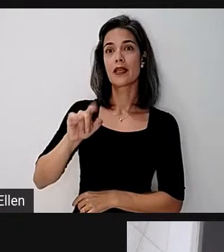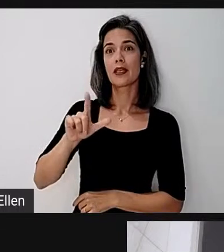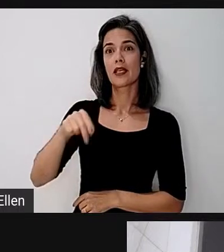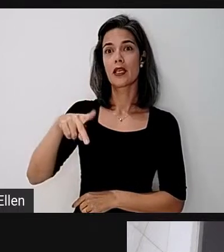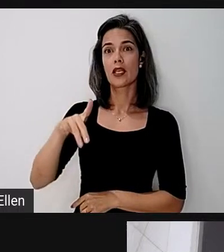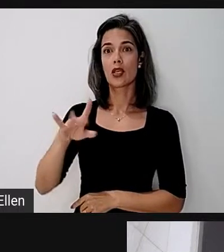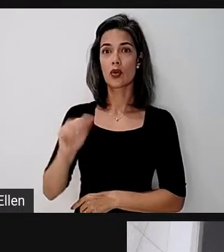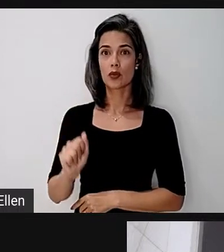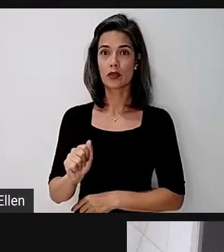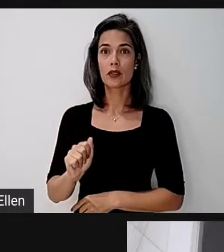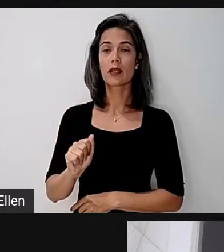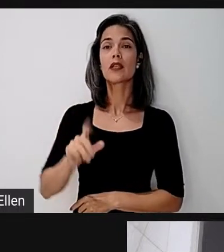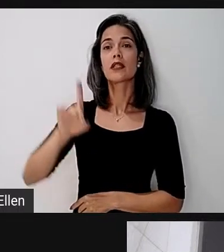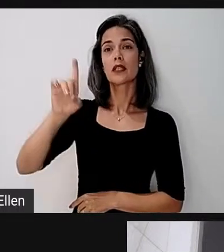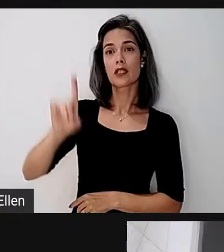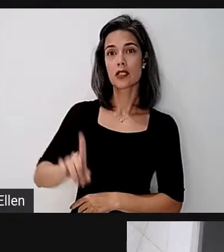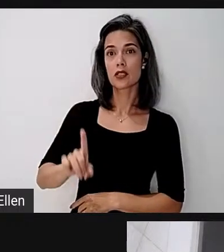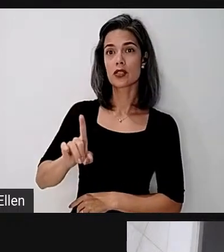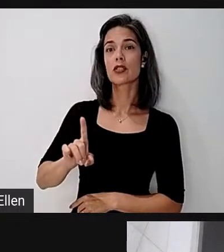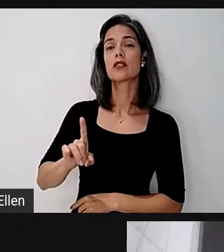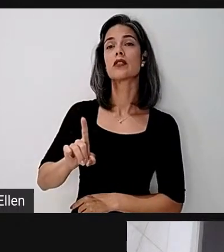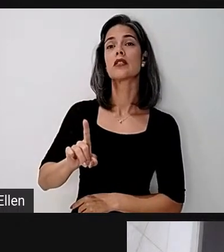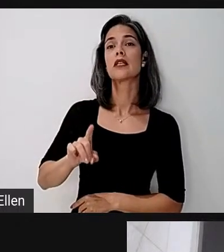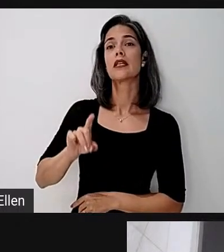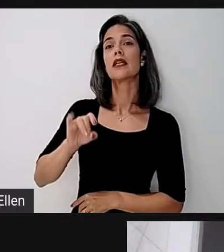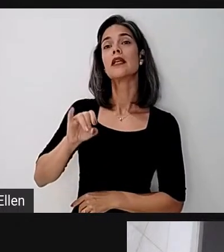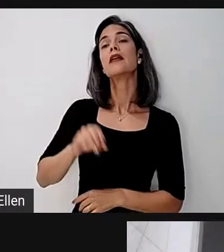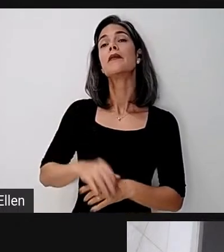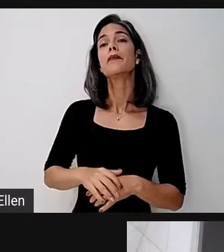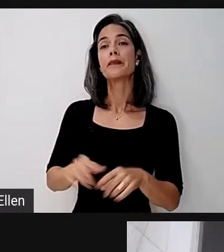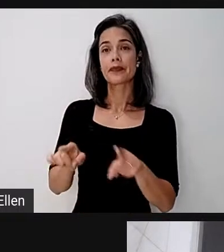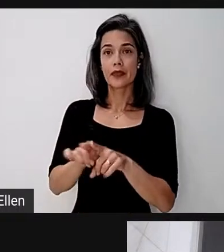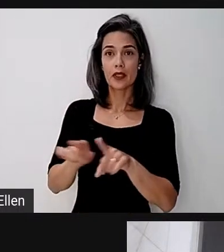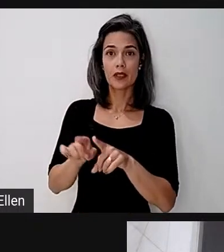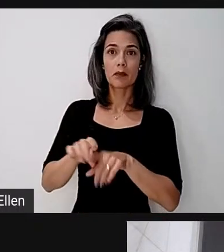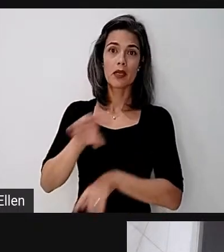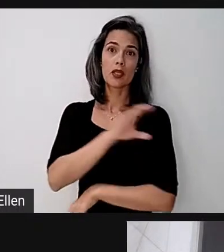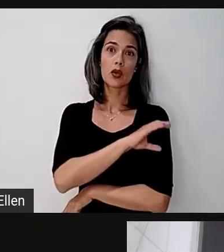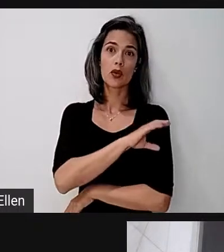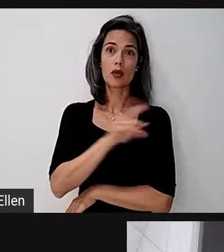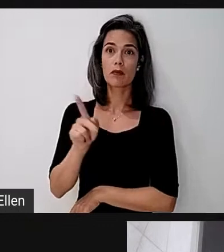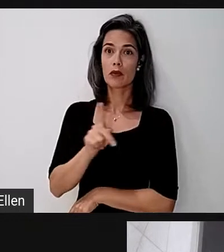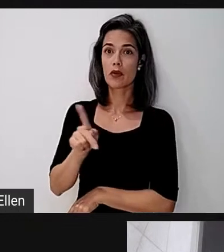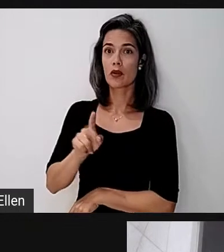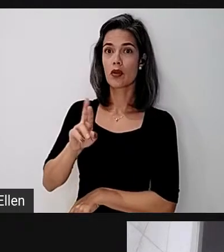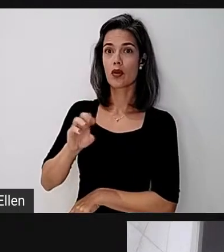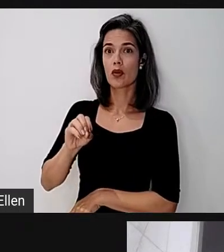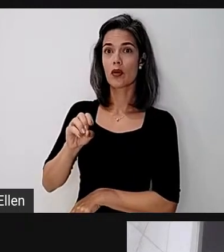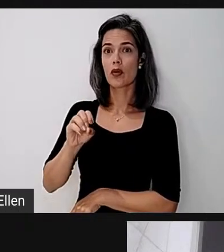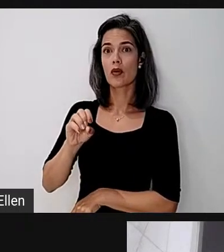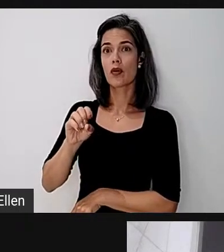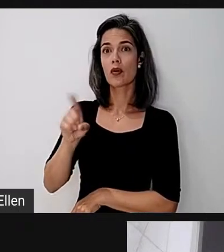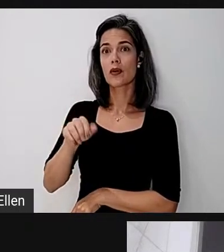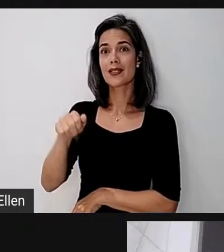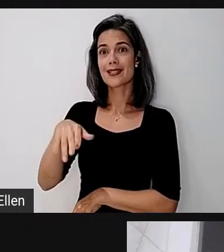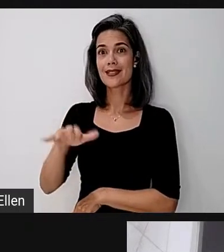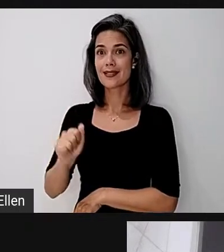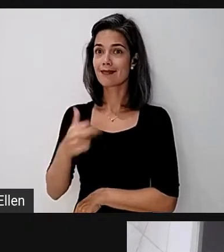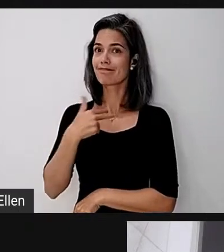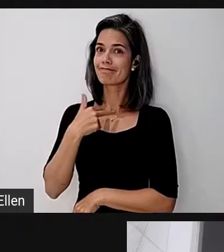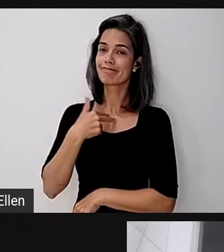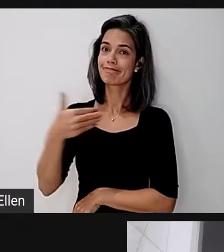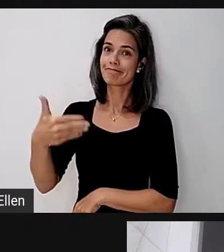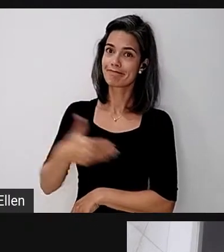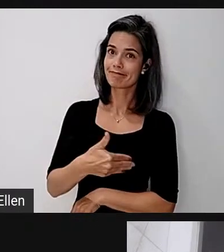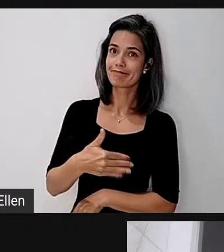da nossa diretora de educação especial, Nidia Sá, e da nossa coordenadora, professora Rosana Cipriano, que no momento não pôde participar, ela